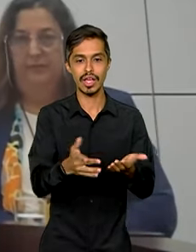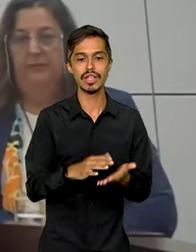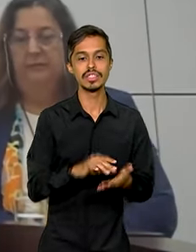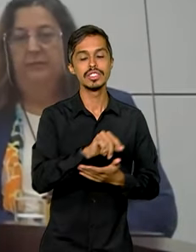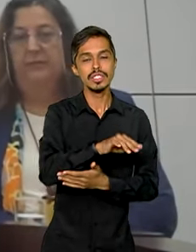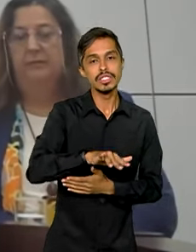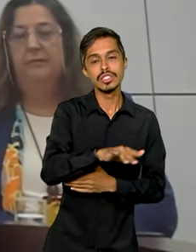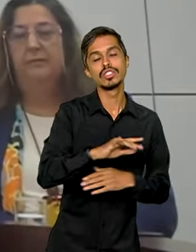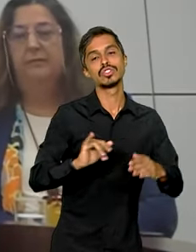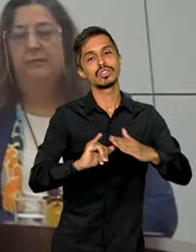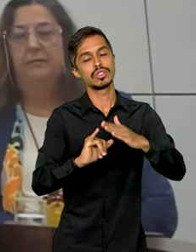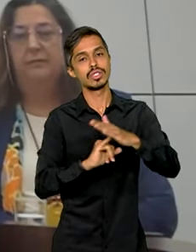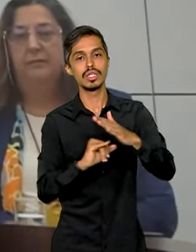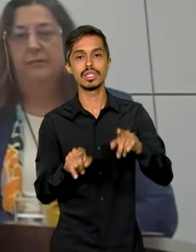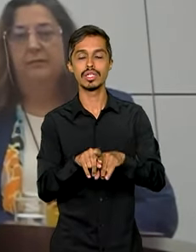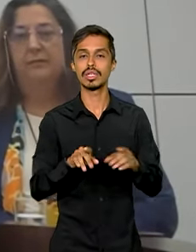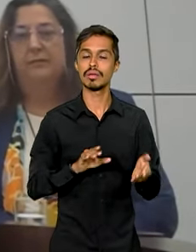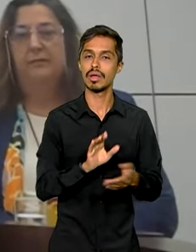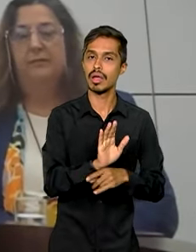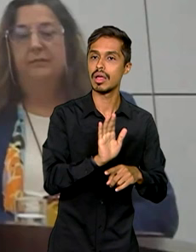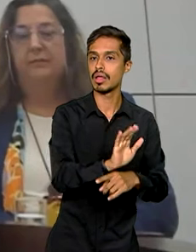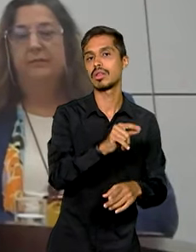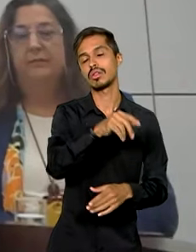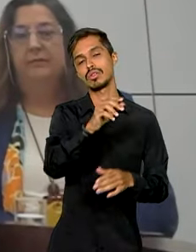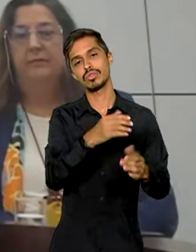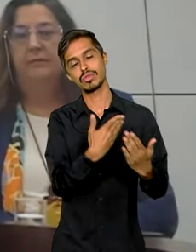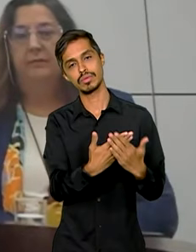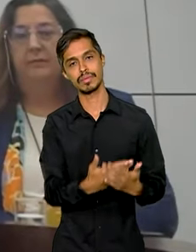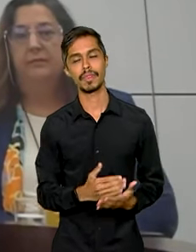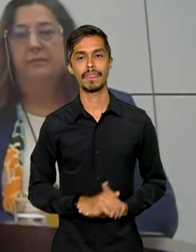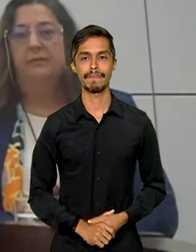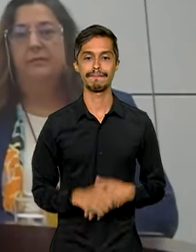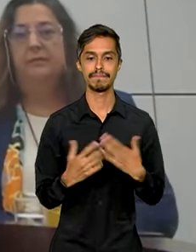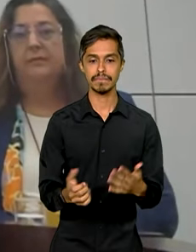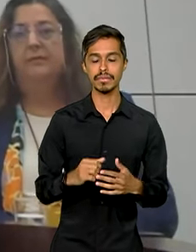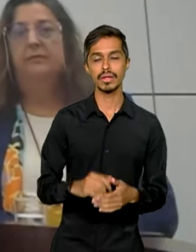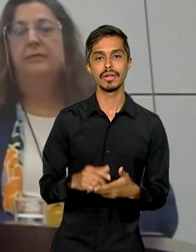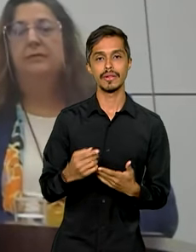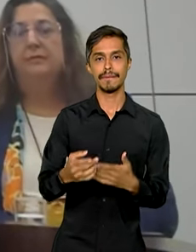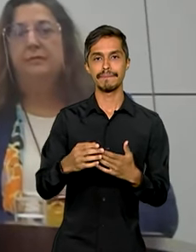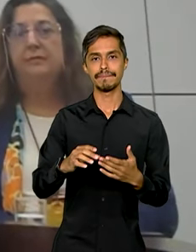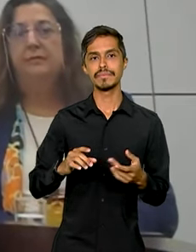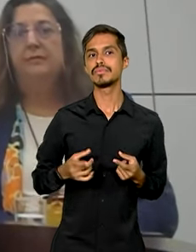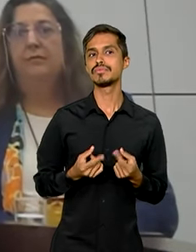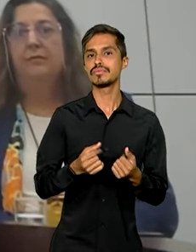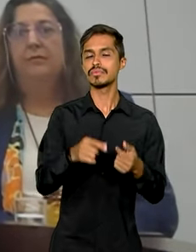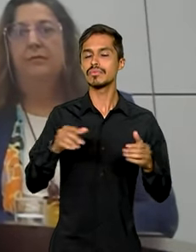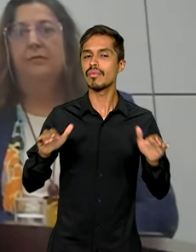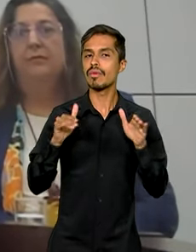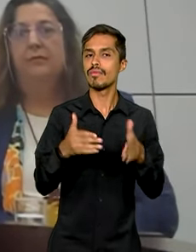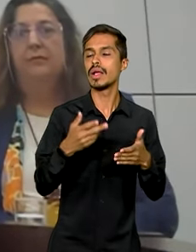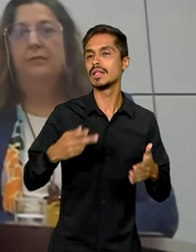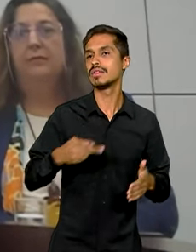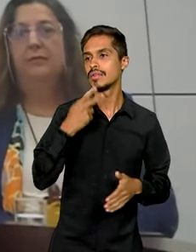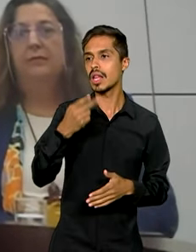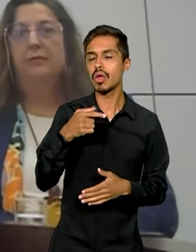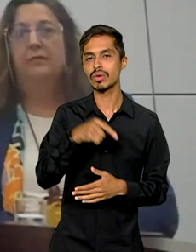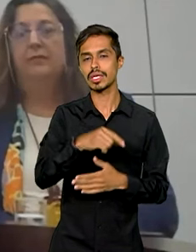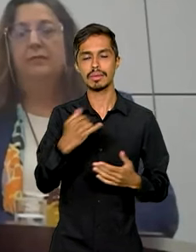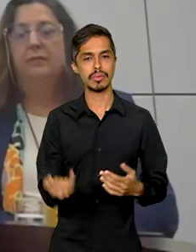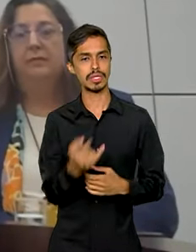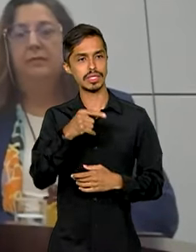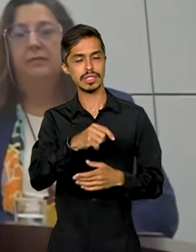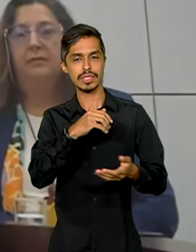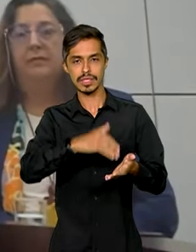instituições e para o auxílio dos estudantes. O secretário de Economia Solidária destacou a importância desse edital e do